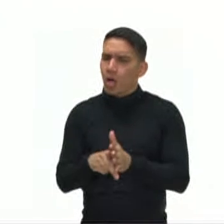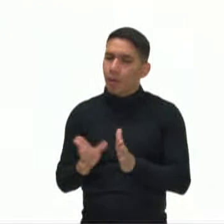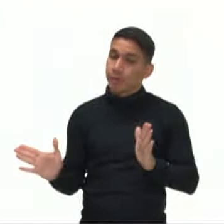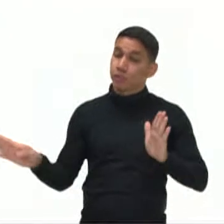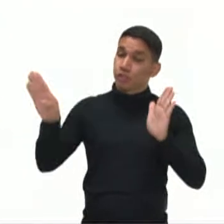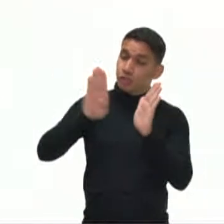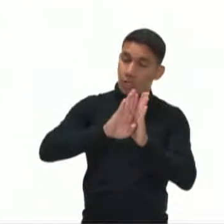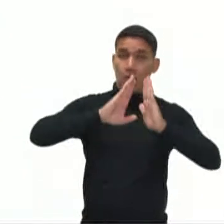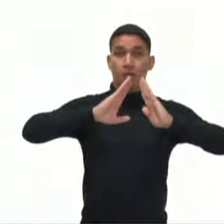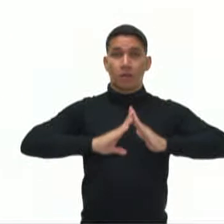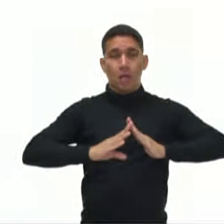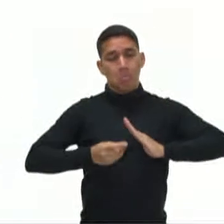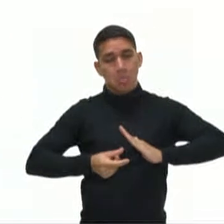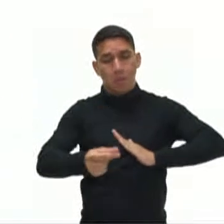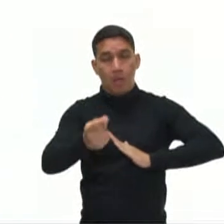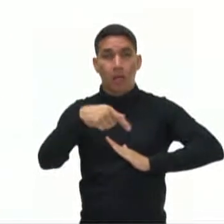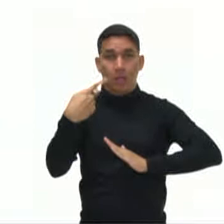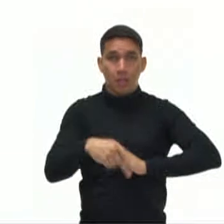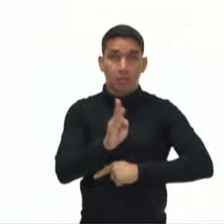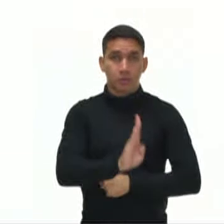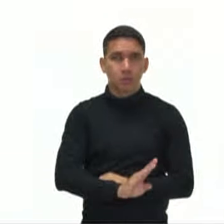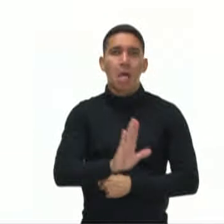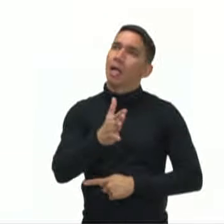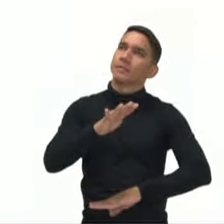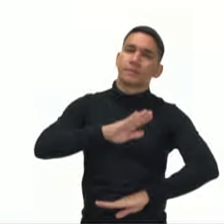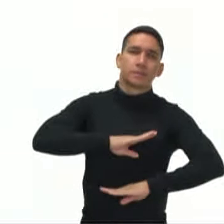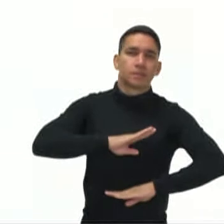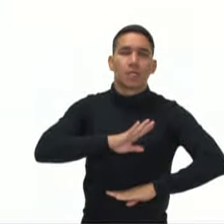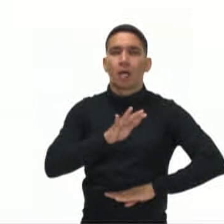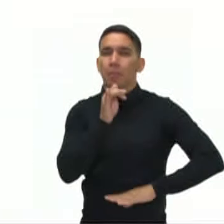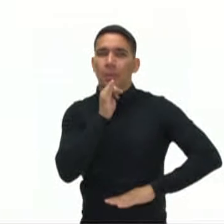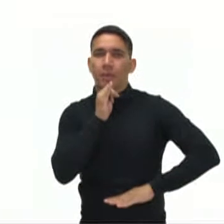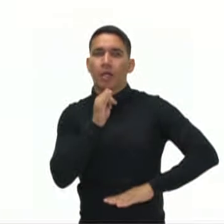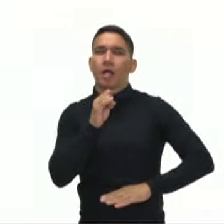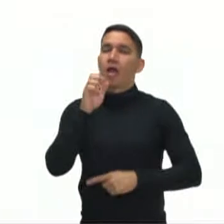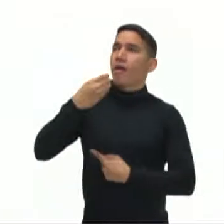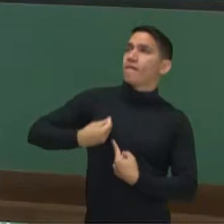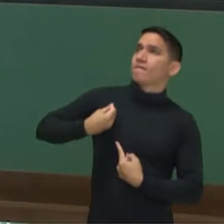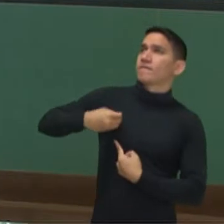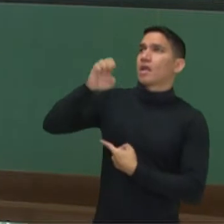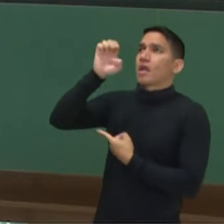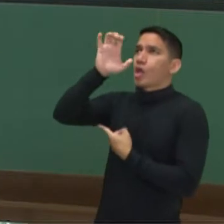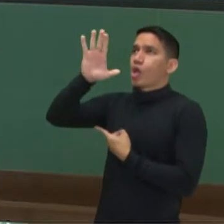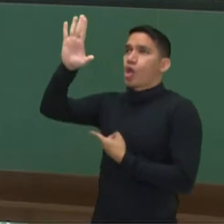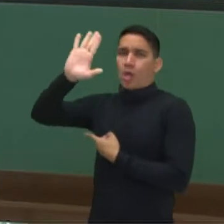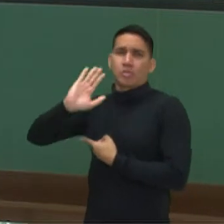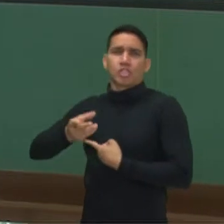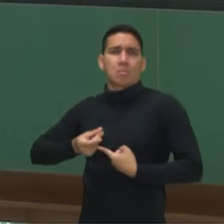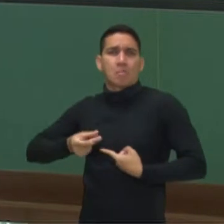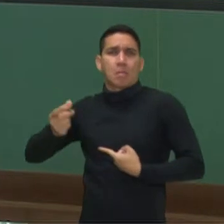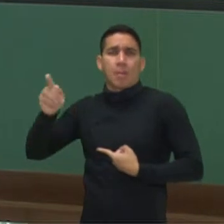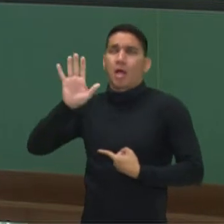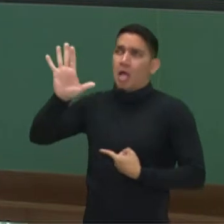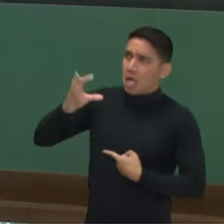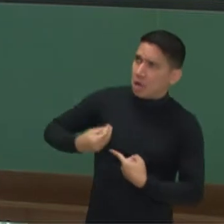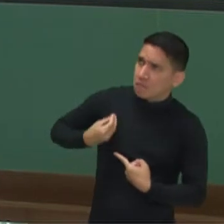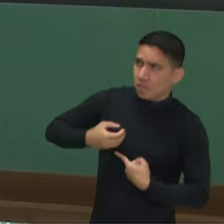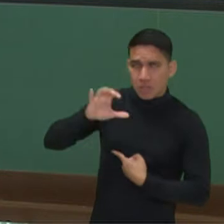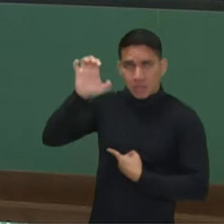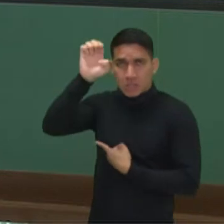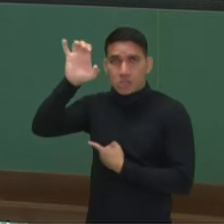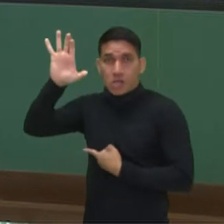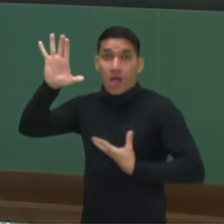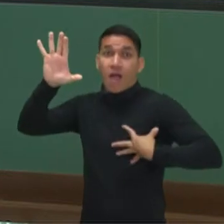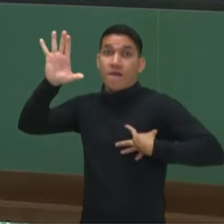no Brasil. Brasil. Então, vamos imaginar a situação, né? A pessoa vive na Europa já há alguns anos, né? O brasileiro vive na Europa há alguns anos,